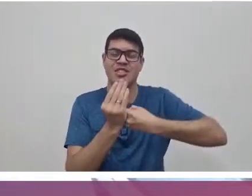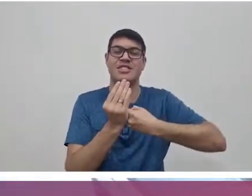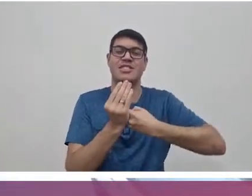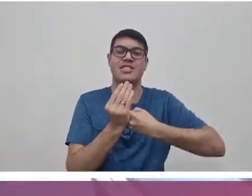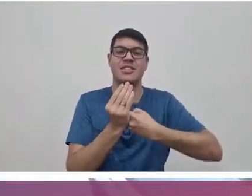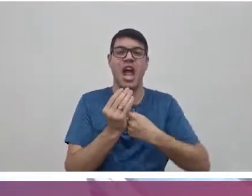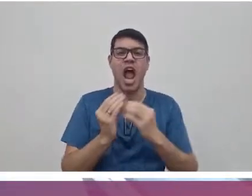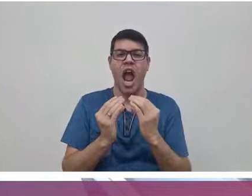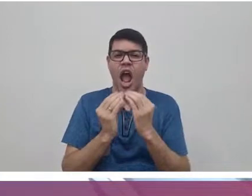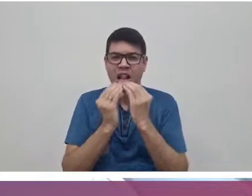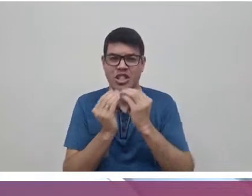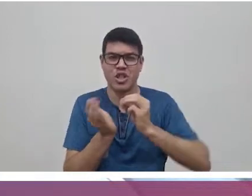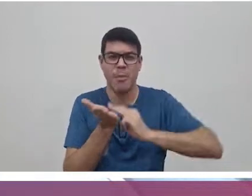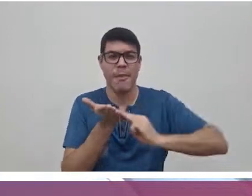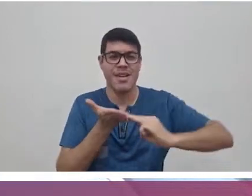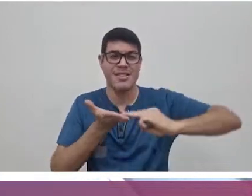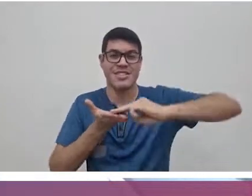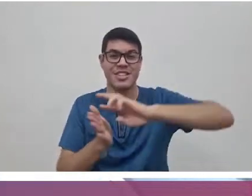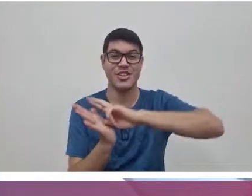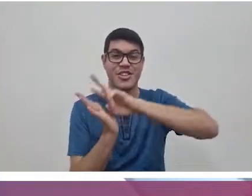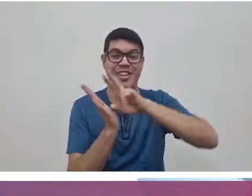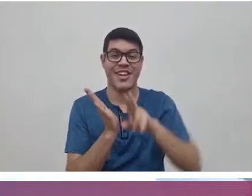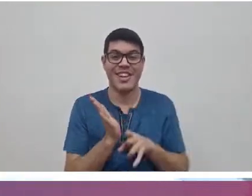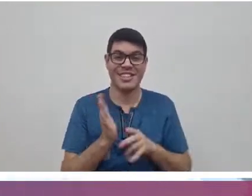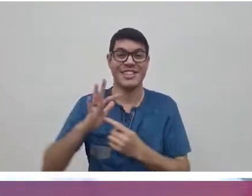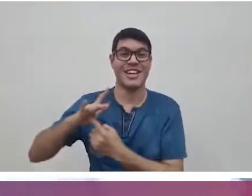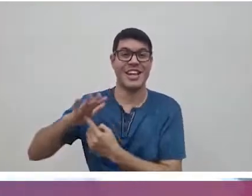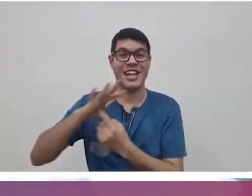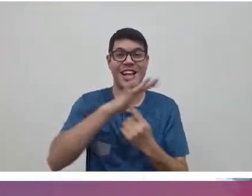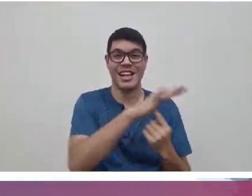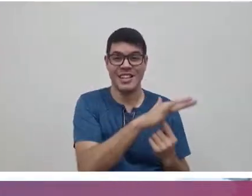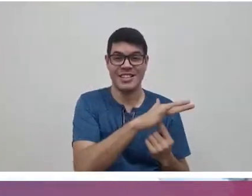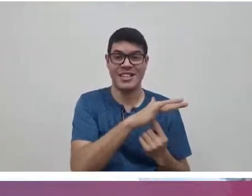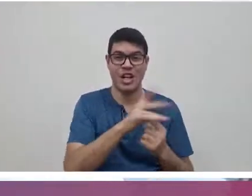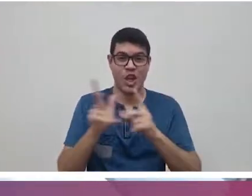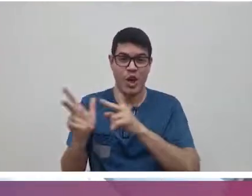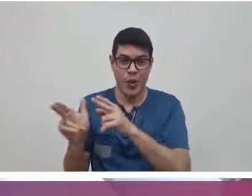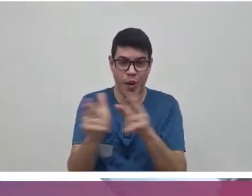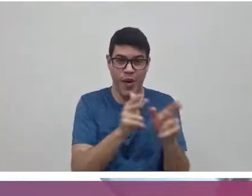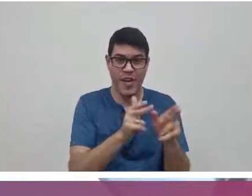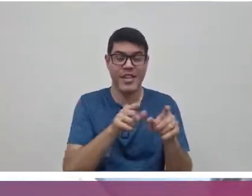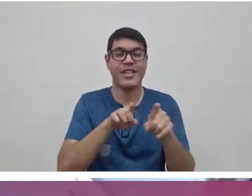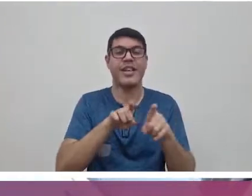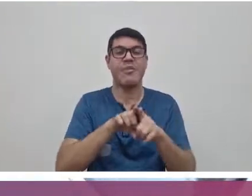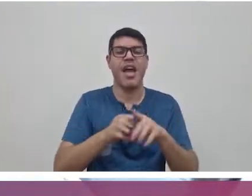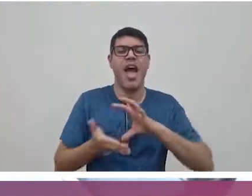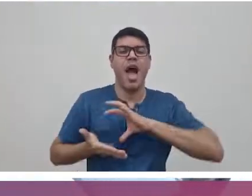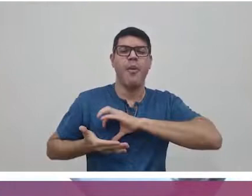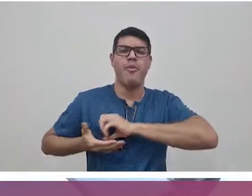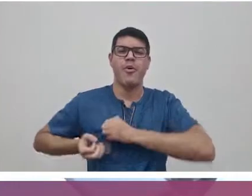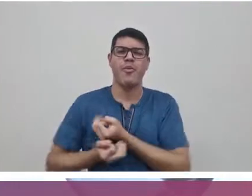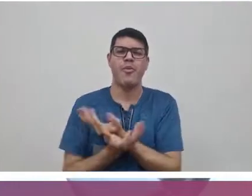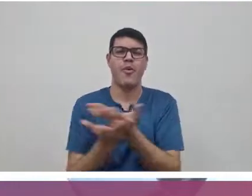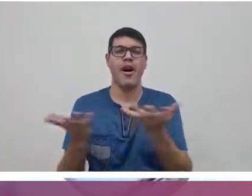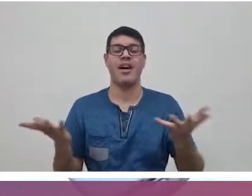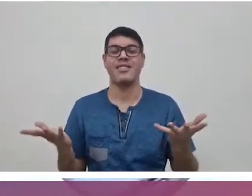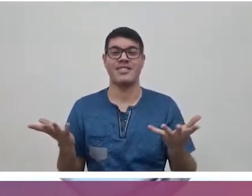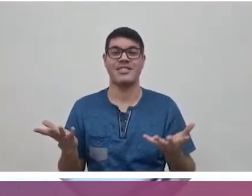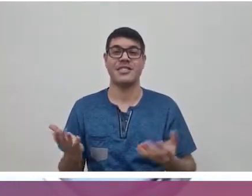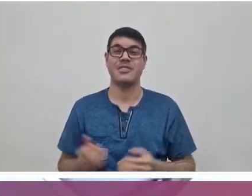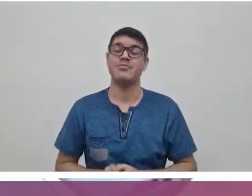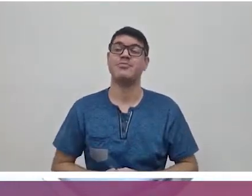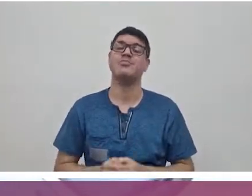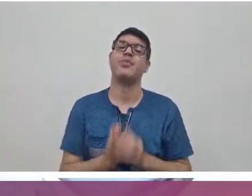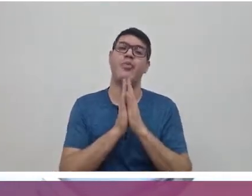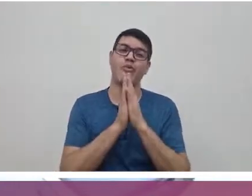e nós temos um algo a mais, por mais que tenha só cachorro quente, lanche de pernil, pastéis e todos os itens de outras quermesses, nós